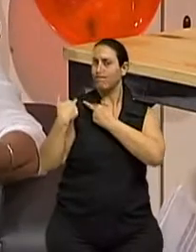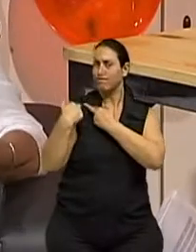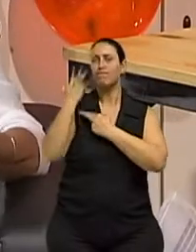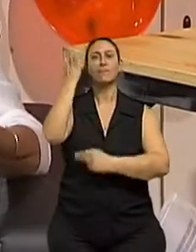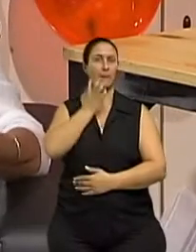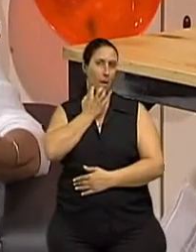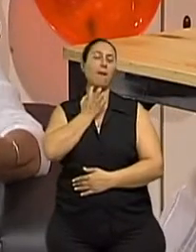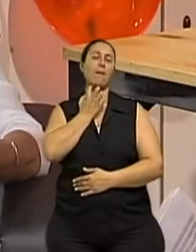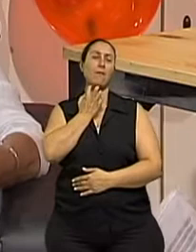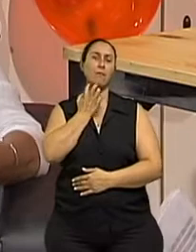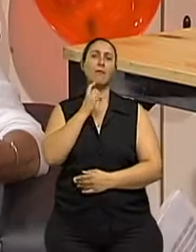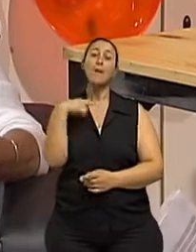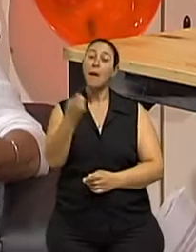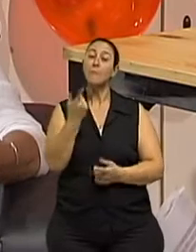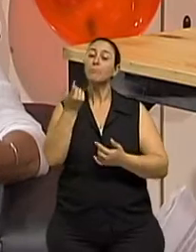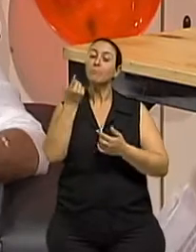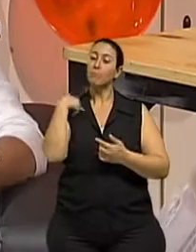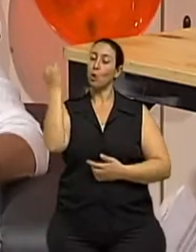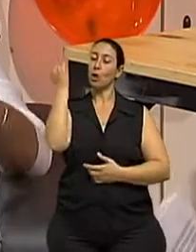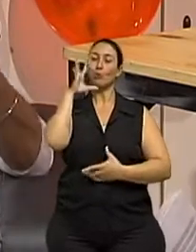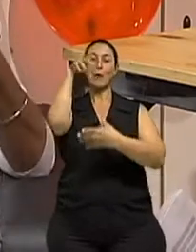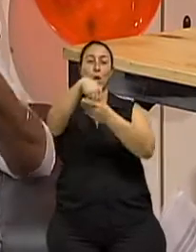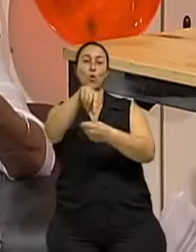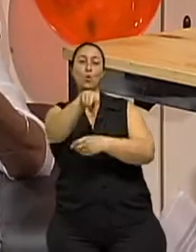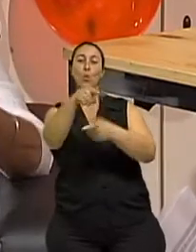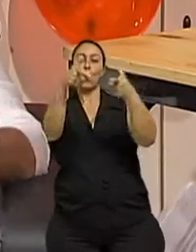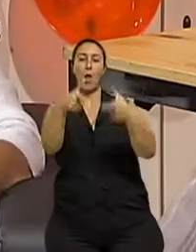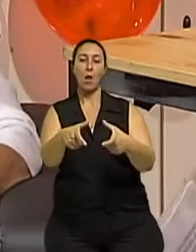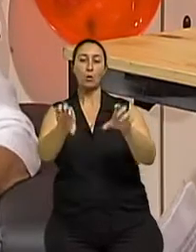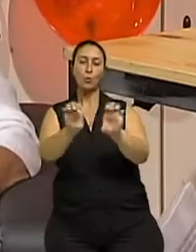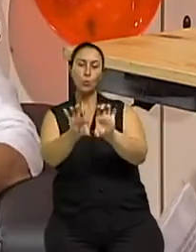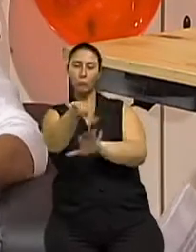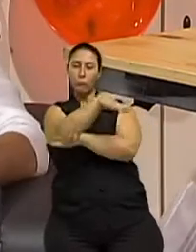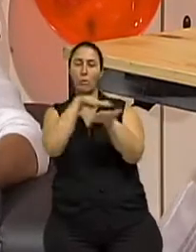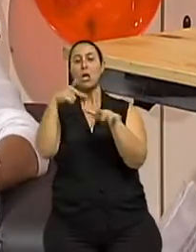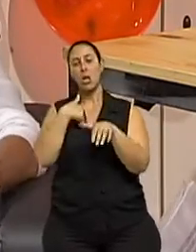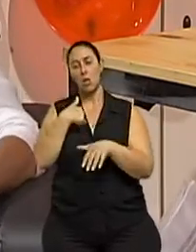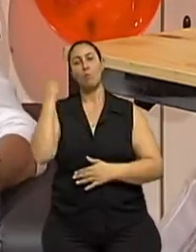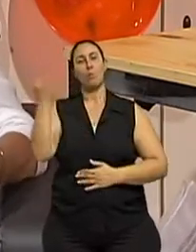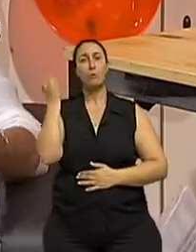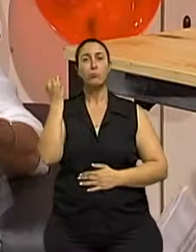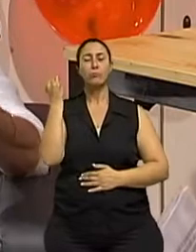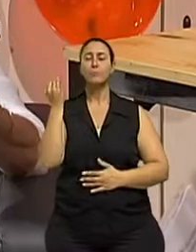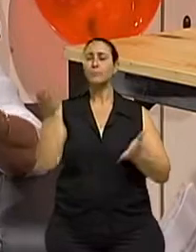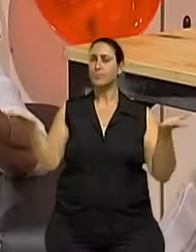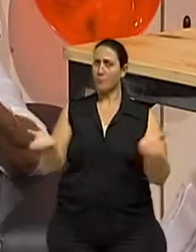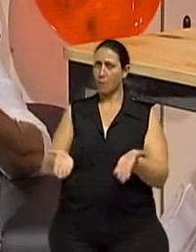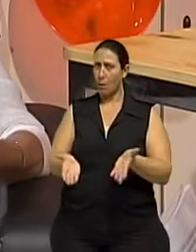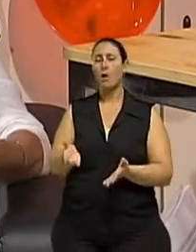útil naquela estrutura. Tá. É o segundo momento. Agora, para que eu possa